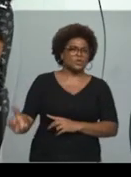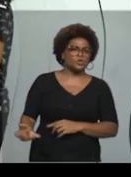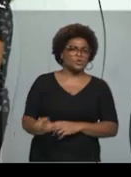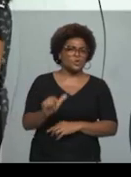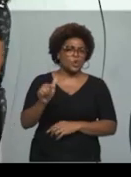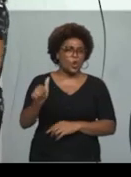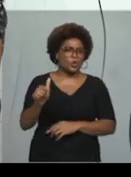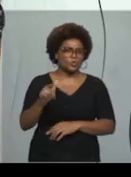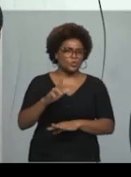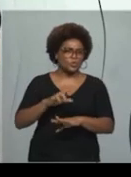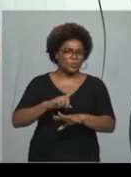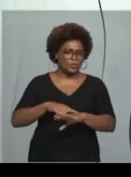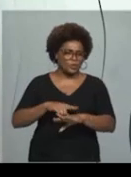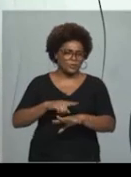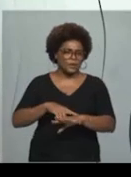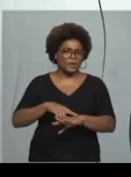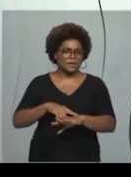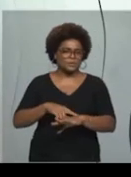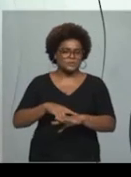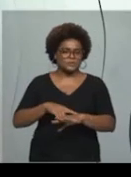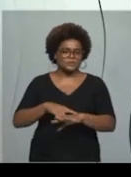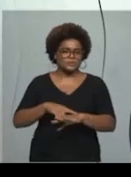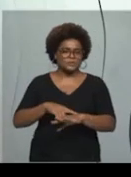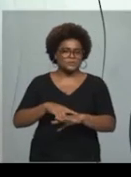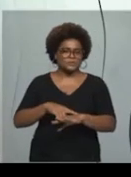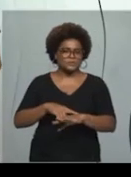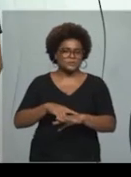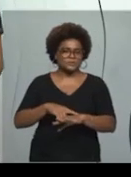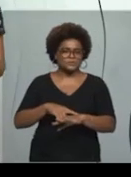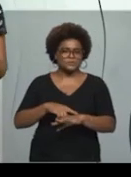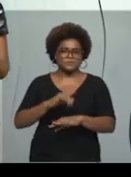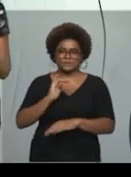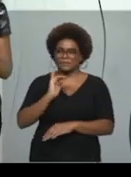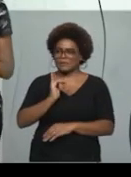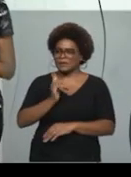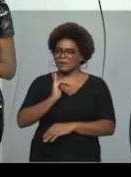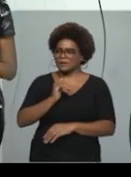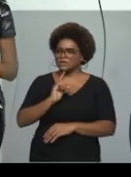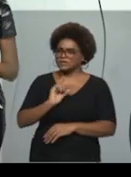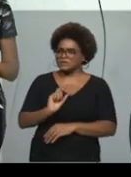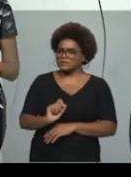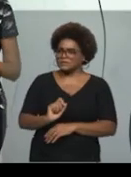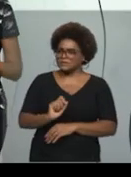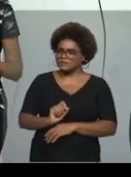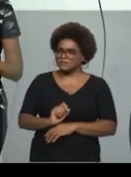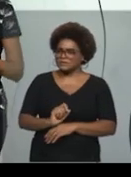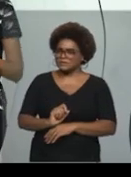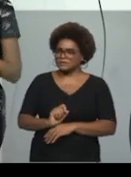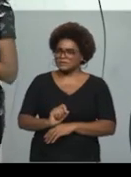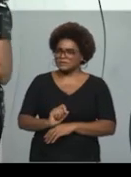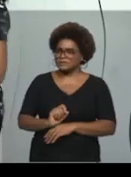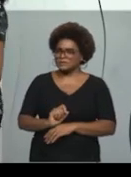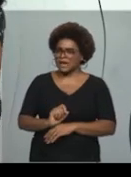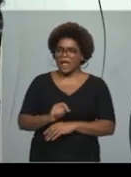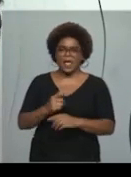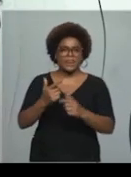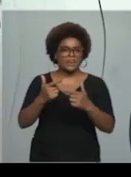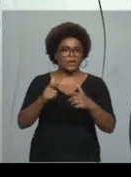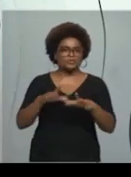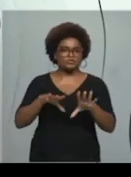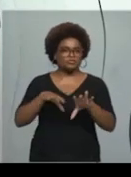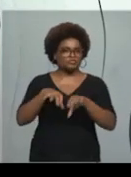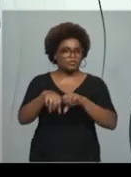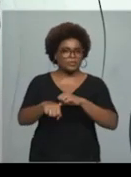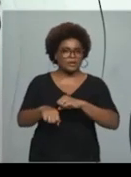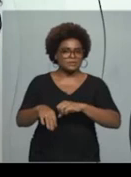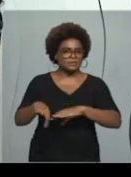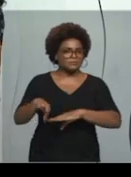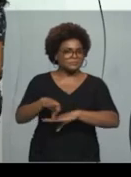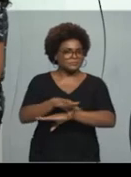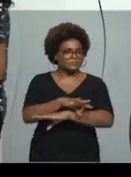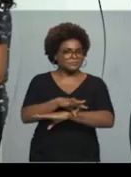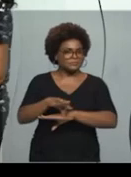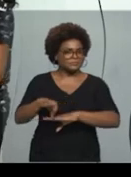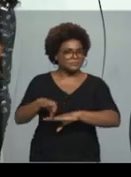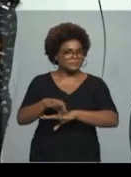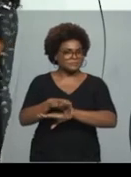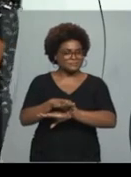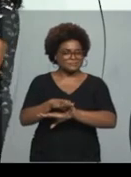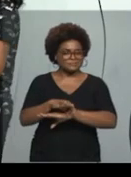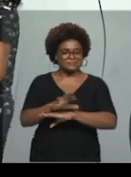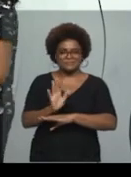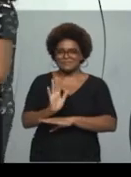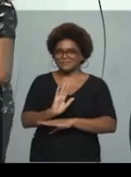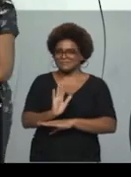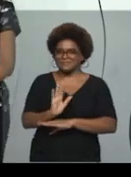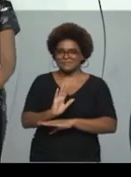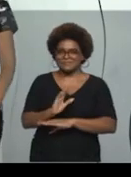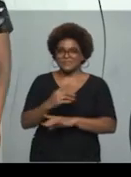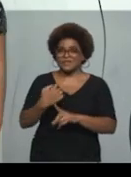é que ele não foi engenheiro, como o pai dele,